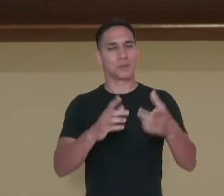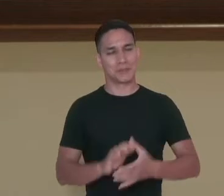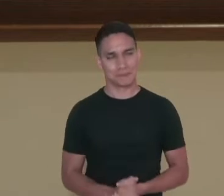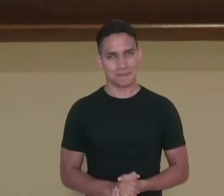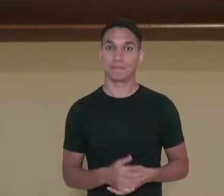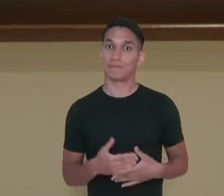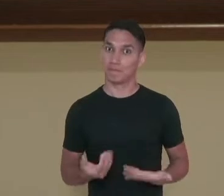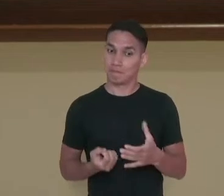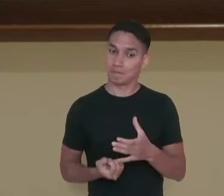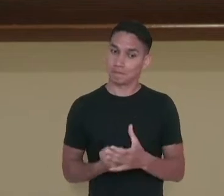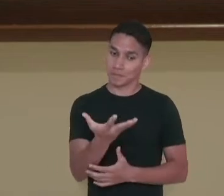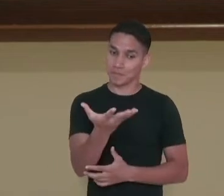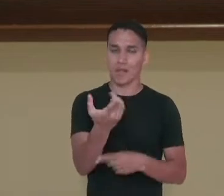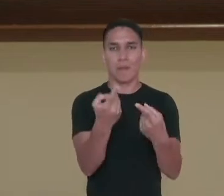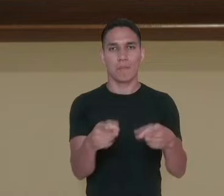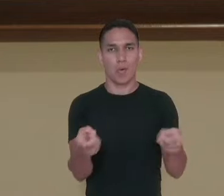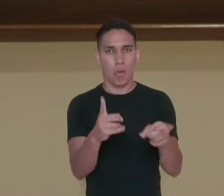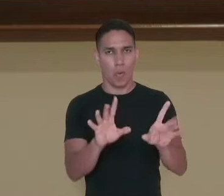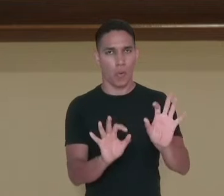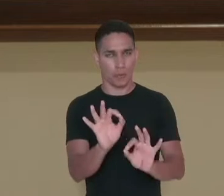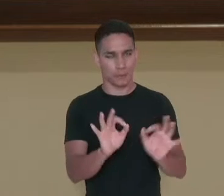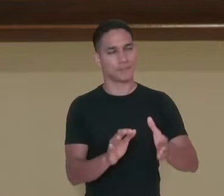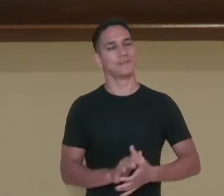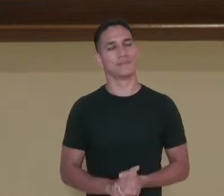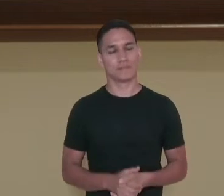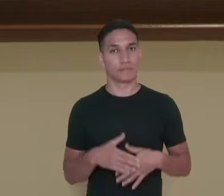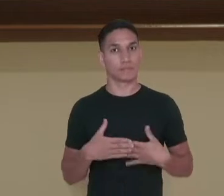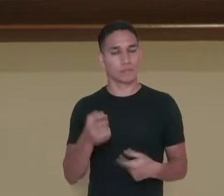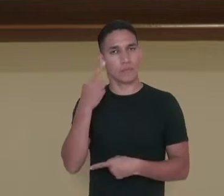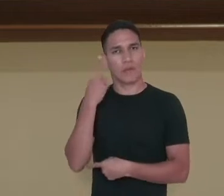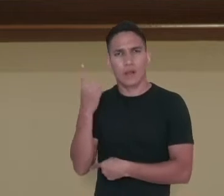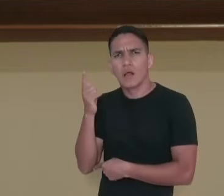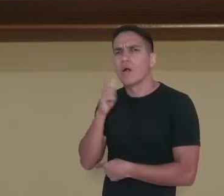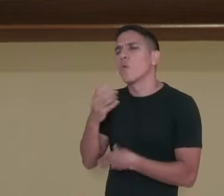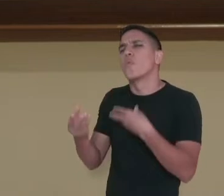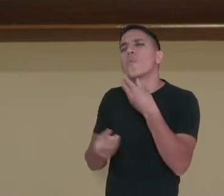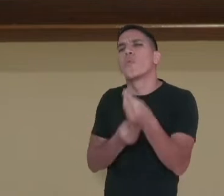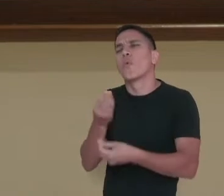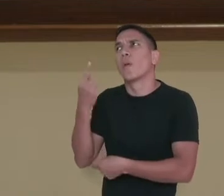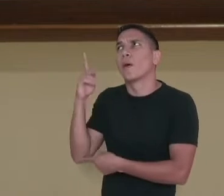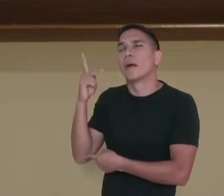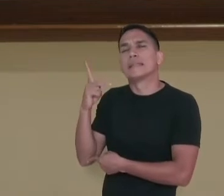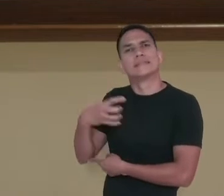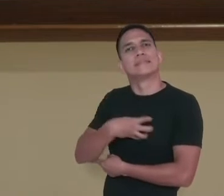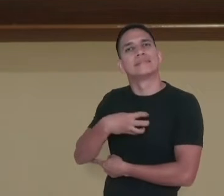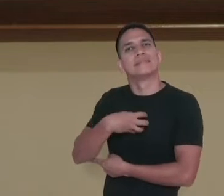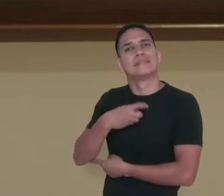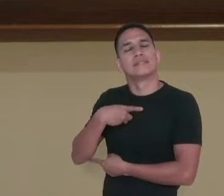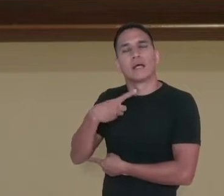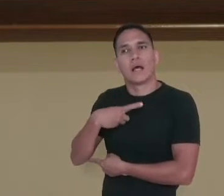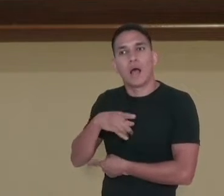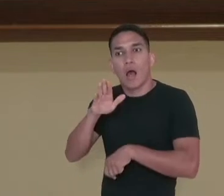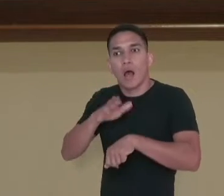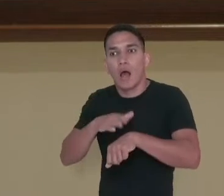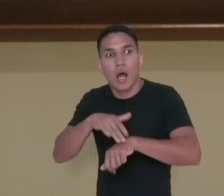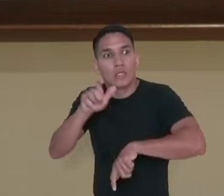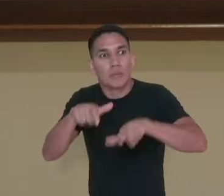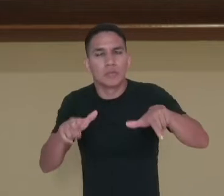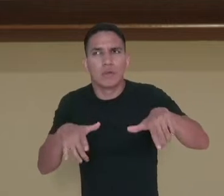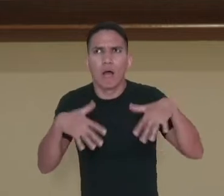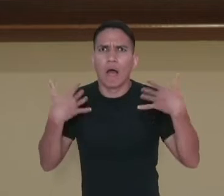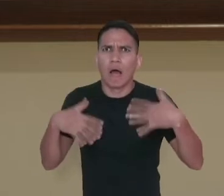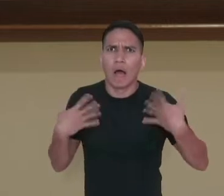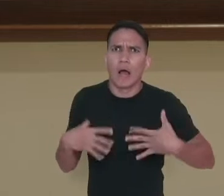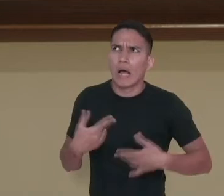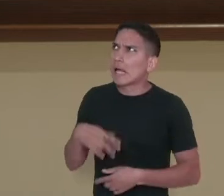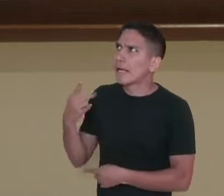musical, produzir música, né? Corrigindo. Então, olha só, como que não deve ter sido a reação das pessoas